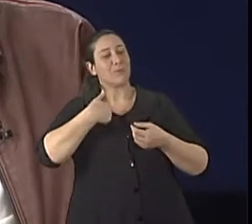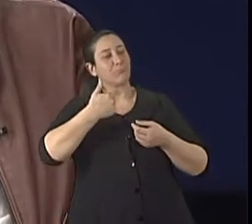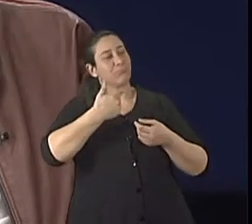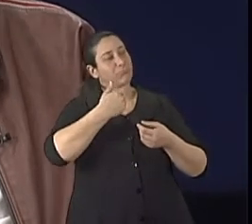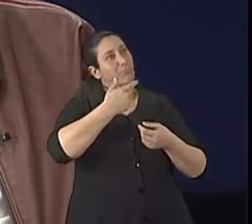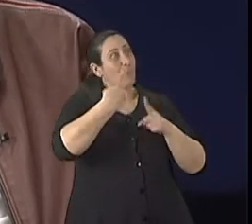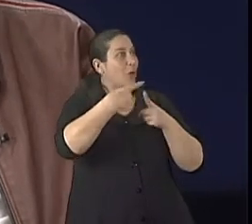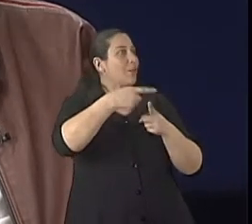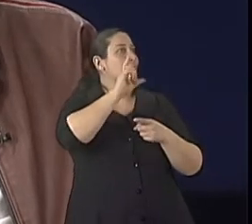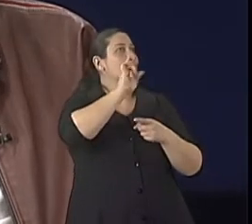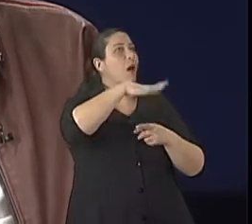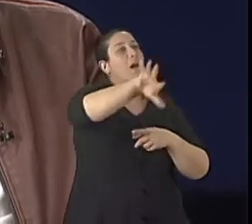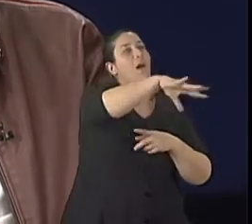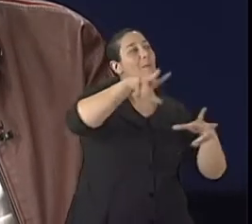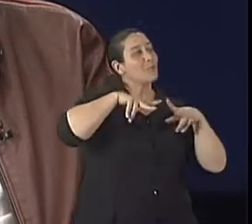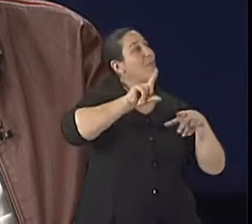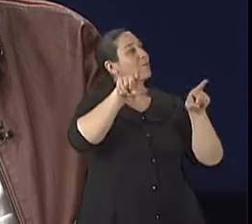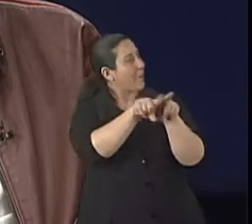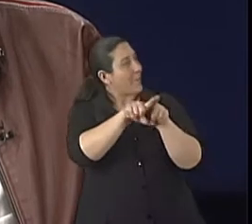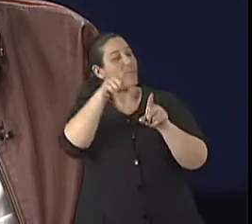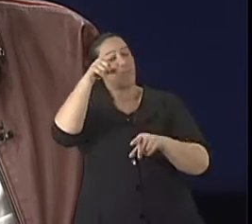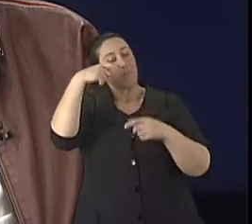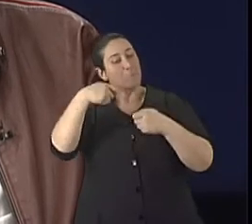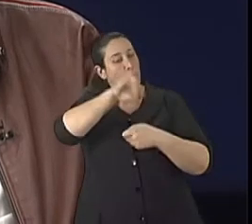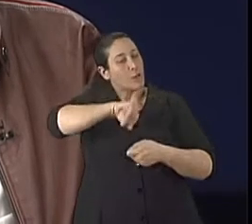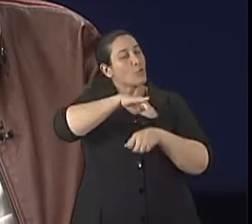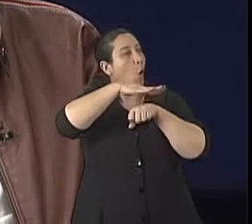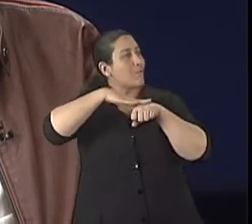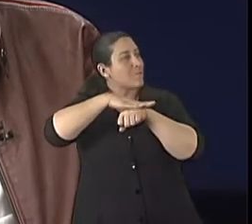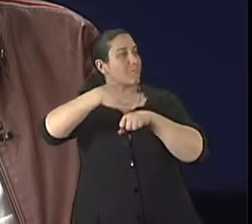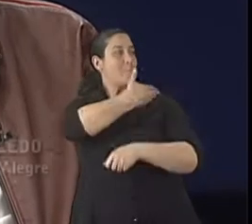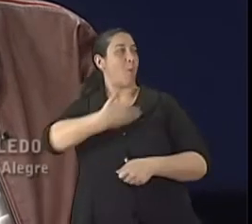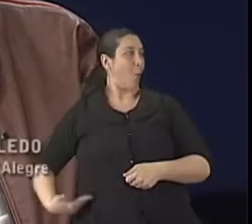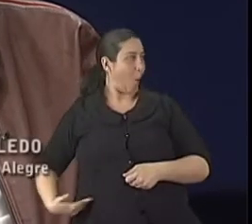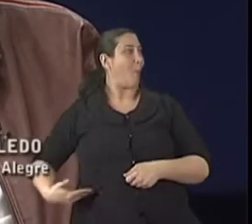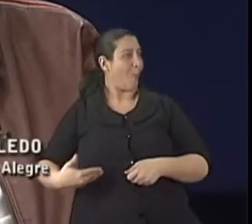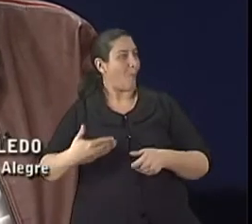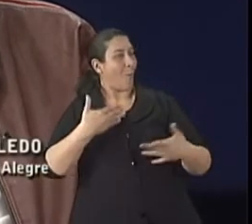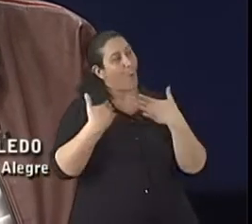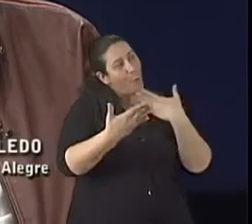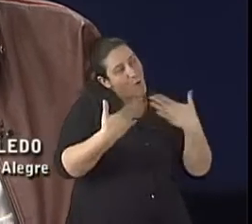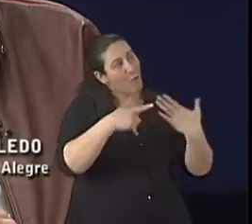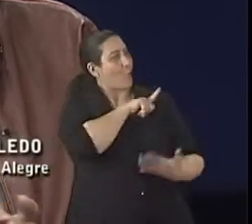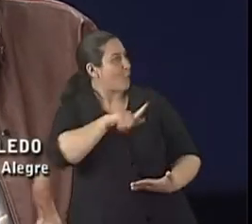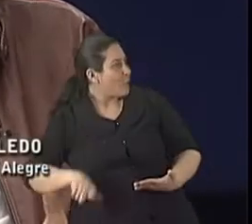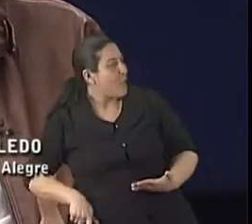importante também, tem essa participação em pautas. Na verdade, a questão da mobilidade e acessibilidade